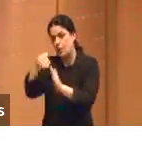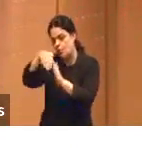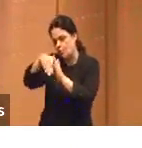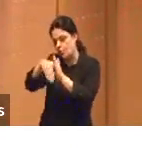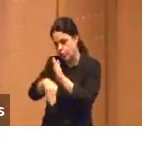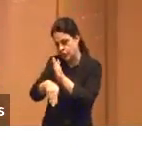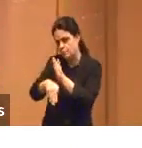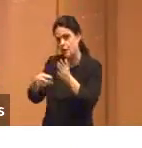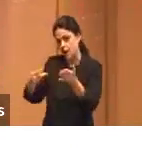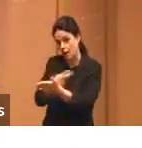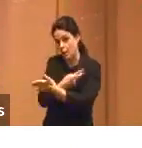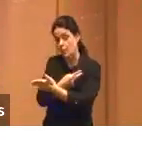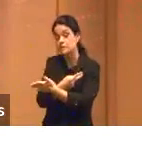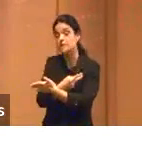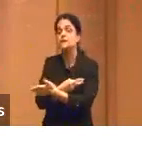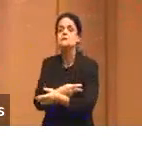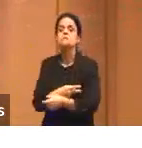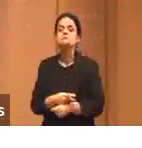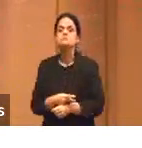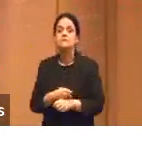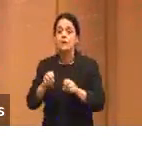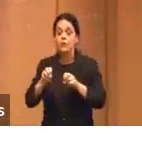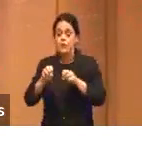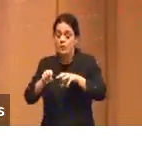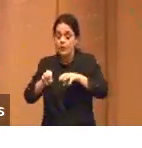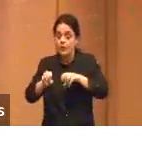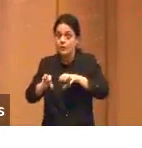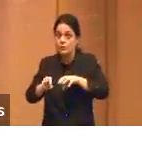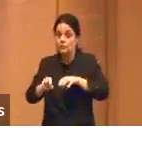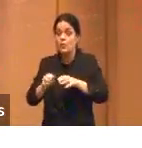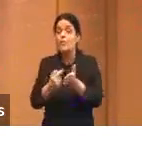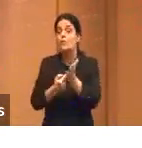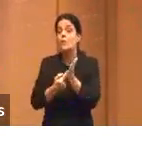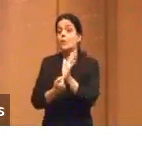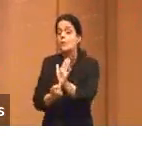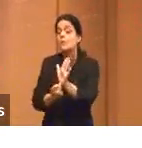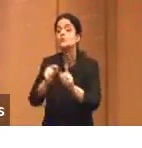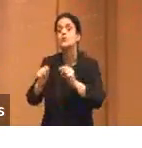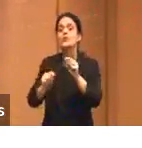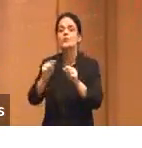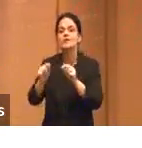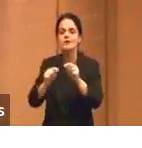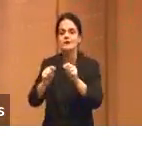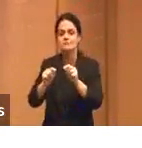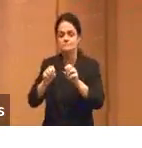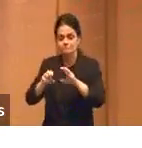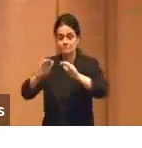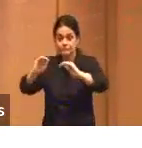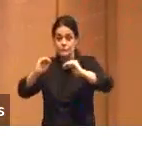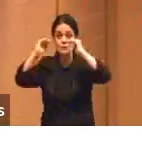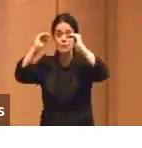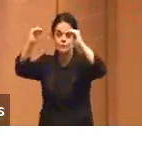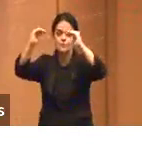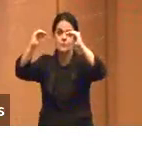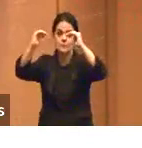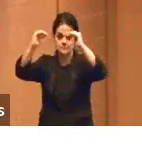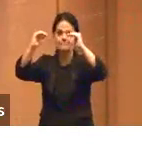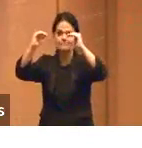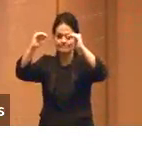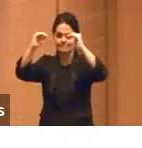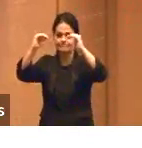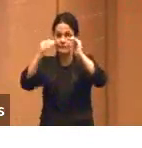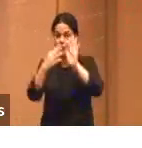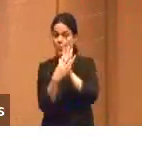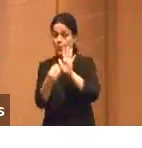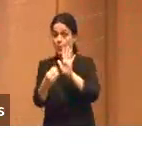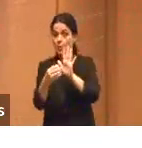distância se tornou o modelo hegemônico, a modalidade hegemônica de educação no ensino superior. Nós já estamos em 2023,